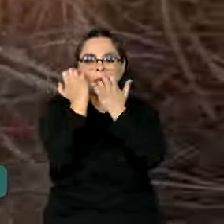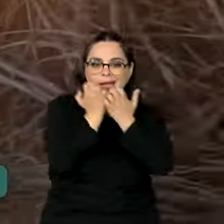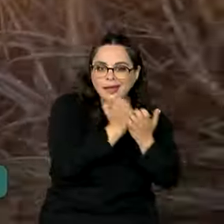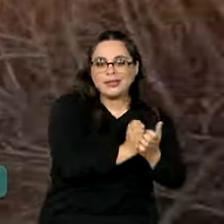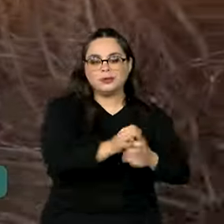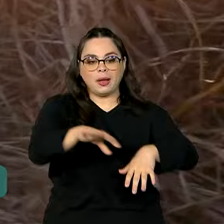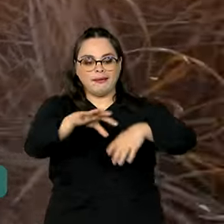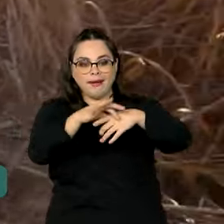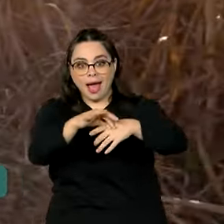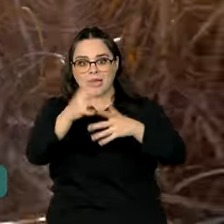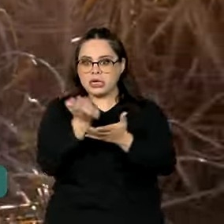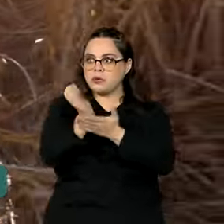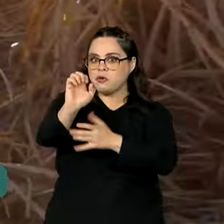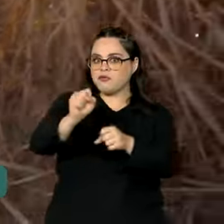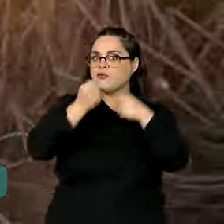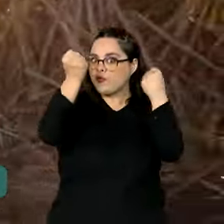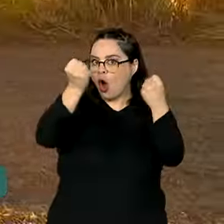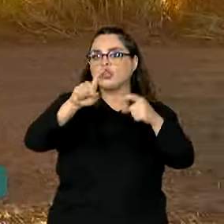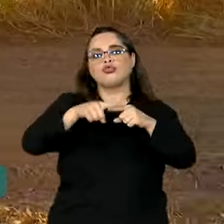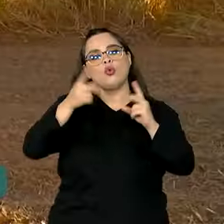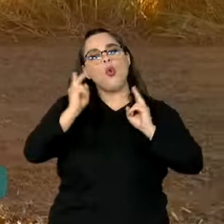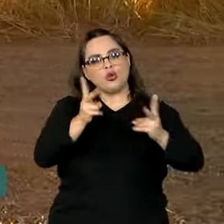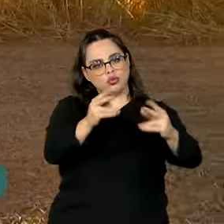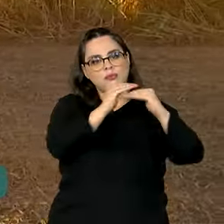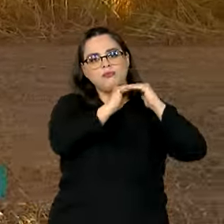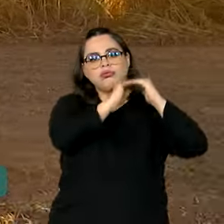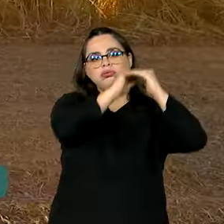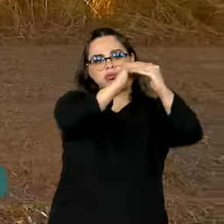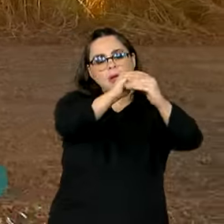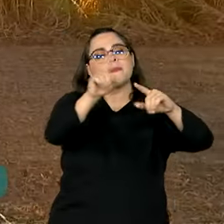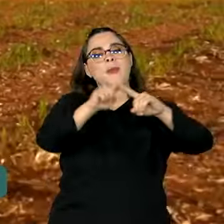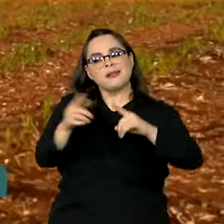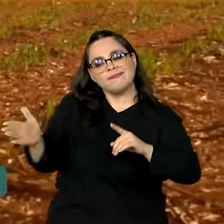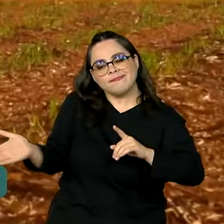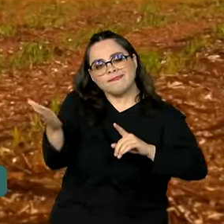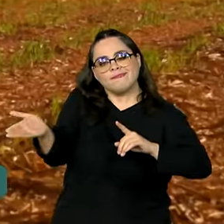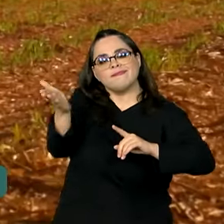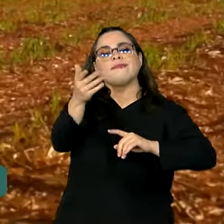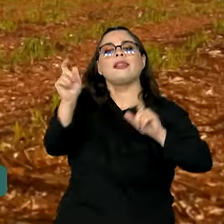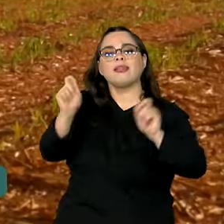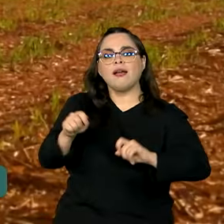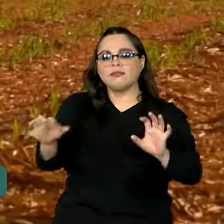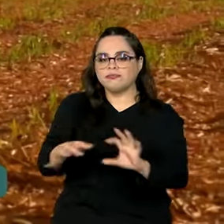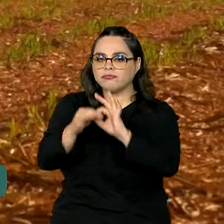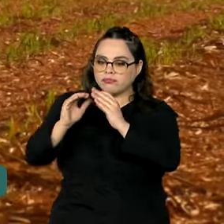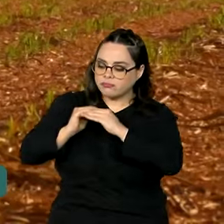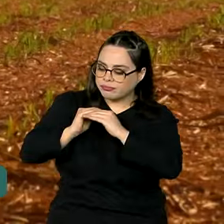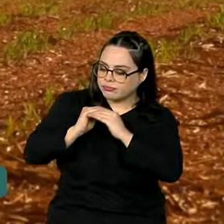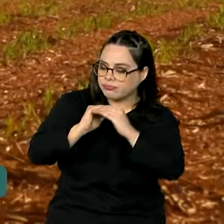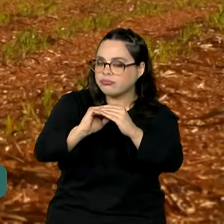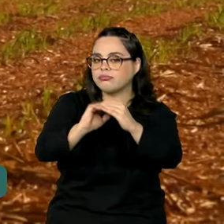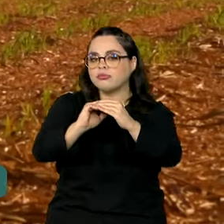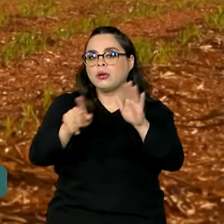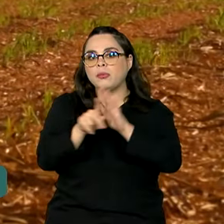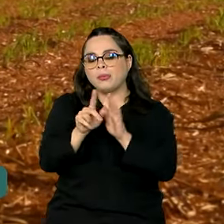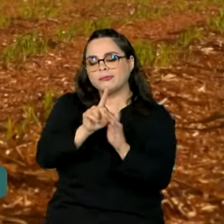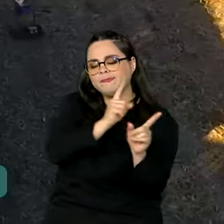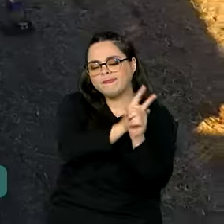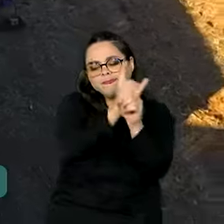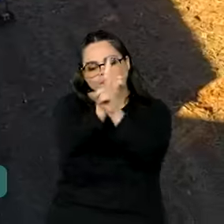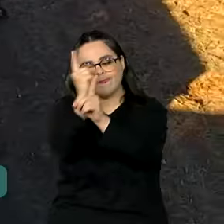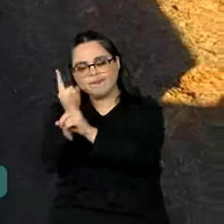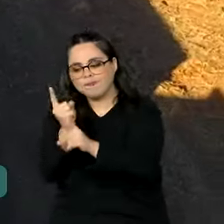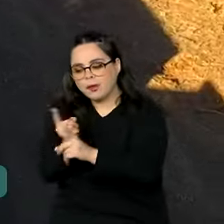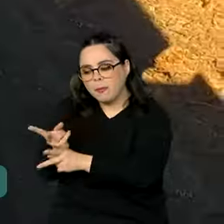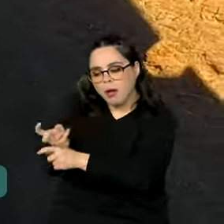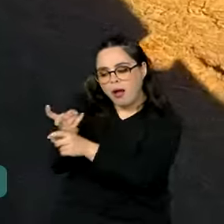continuaremos trabalhando muito forte nessas cadeias também, mas, além disso, manter o trabalho também de achar, encontrar,